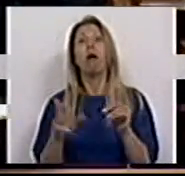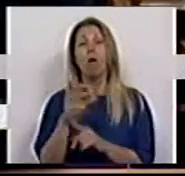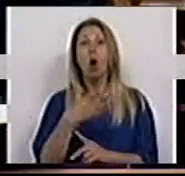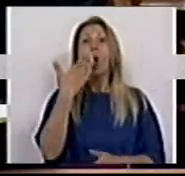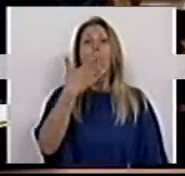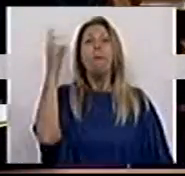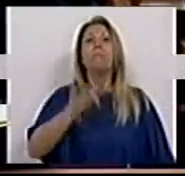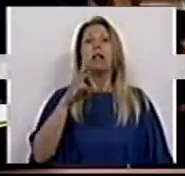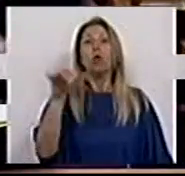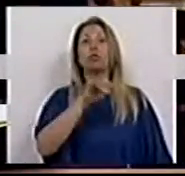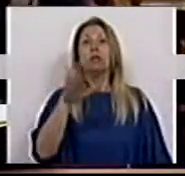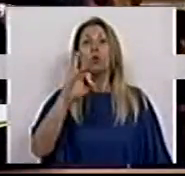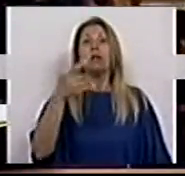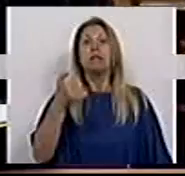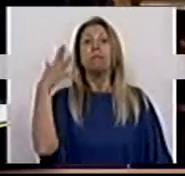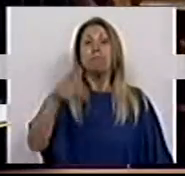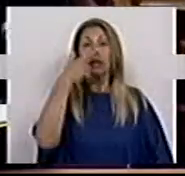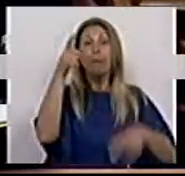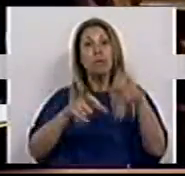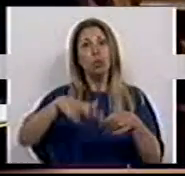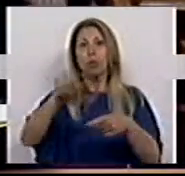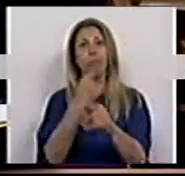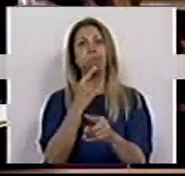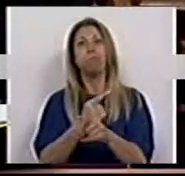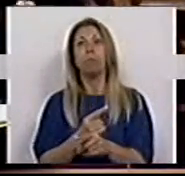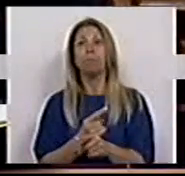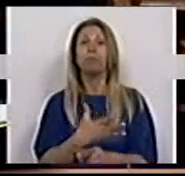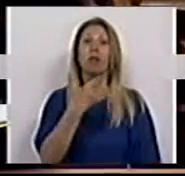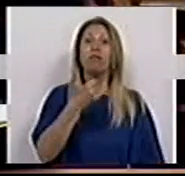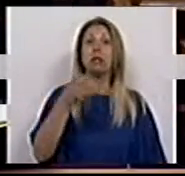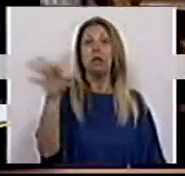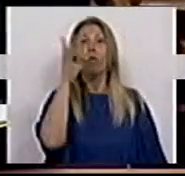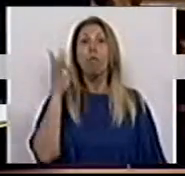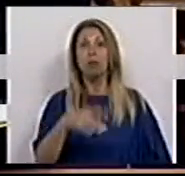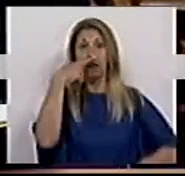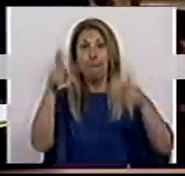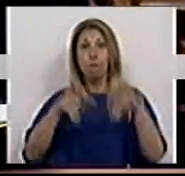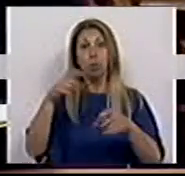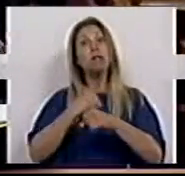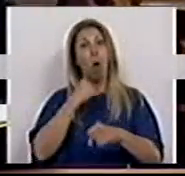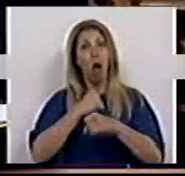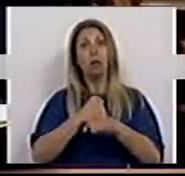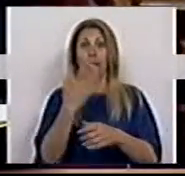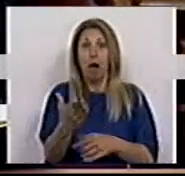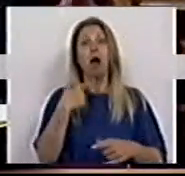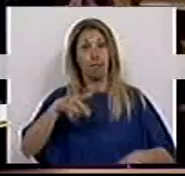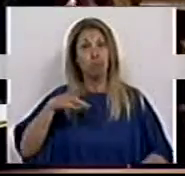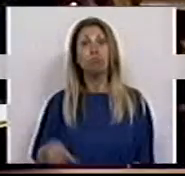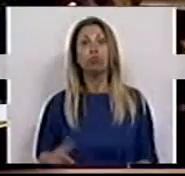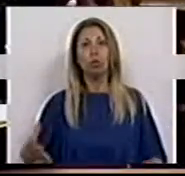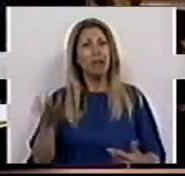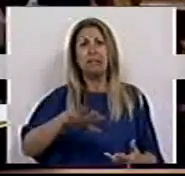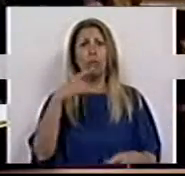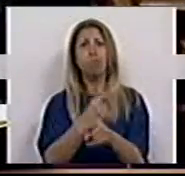245 mil pessoas nesta situação, 25% da população ativa portuguesa está nesta